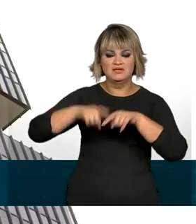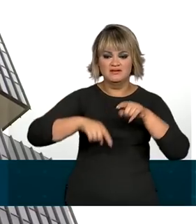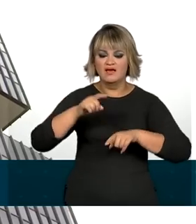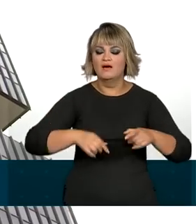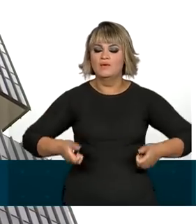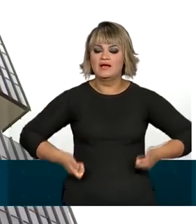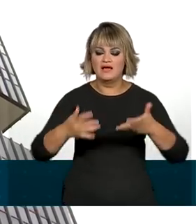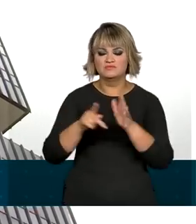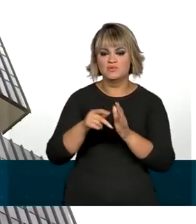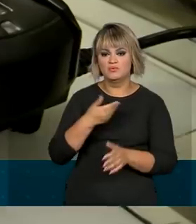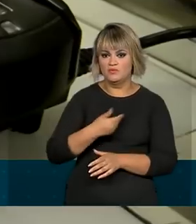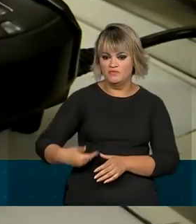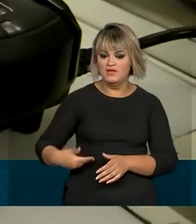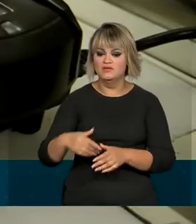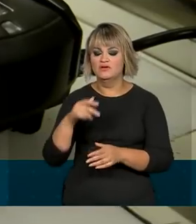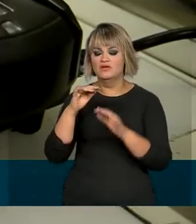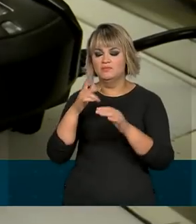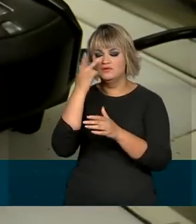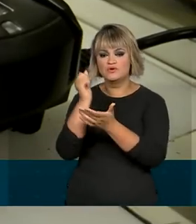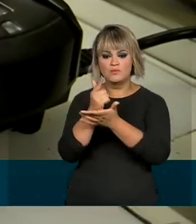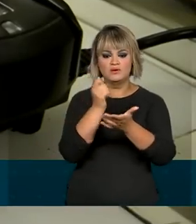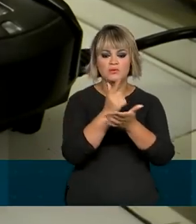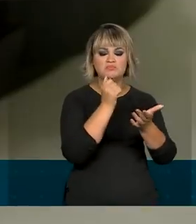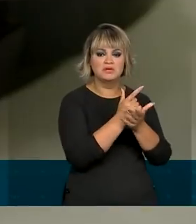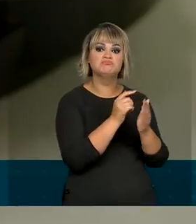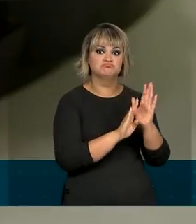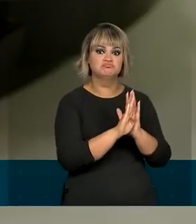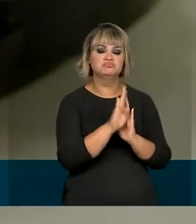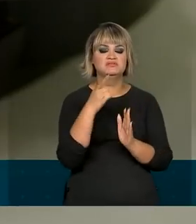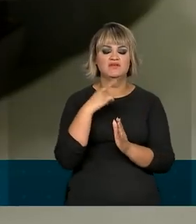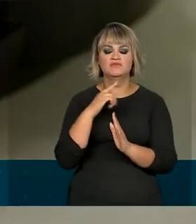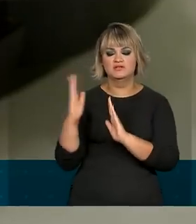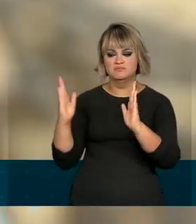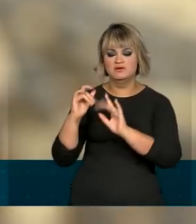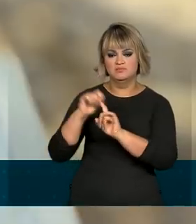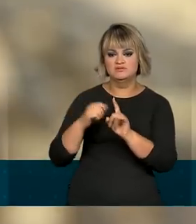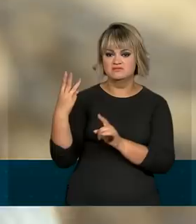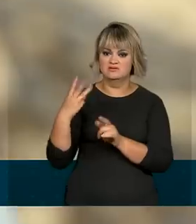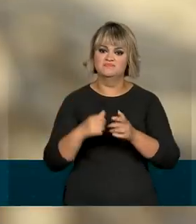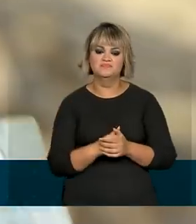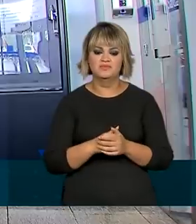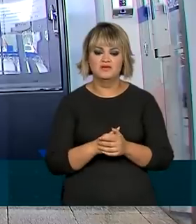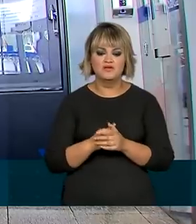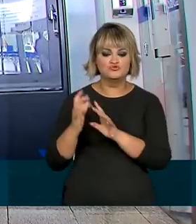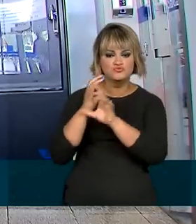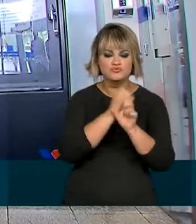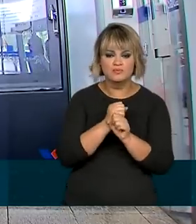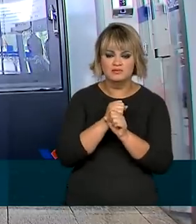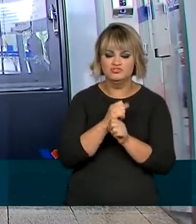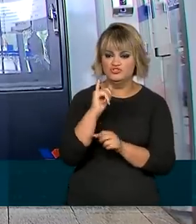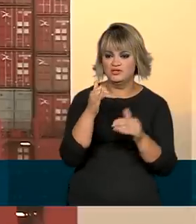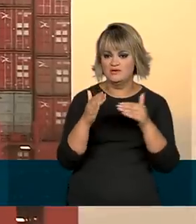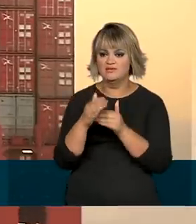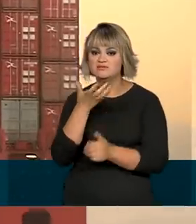gastos do governo e consumo das famílias também tiveram altas no terceiro trimestre. No acumulado do ano, de